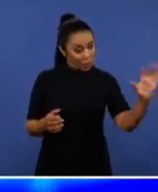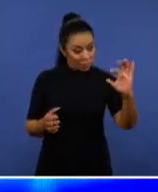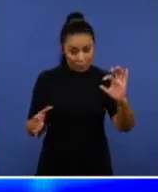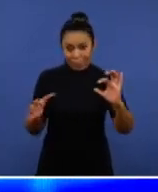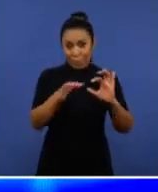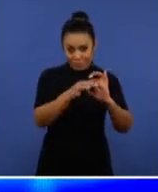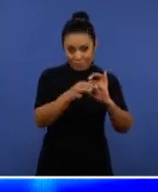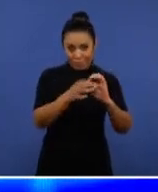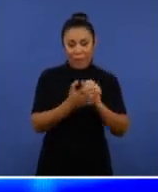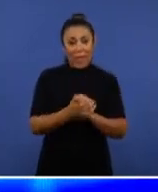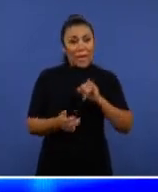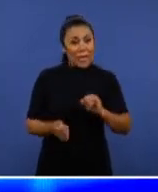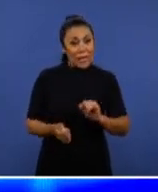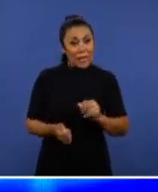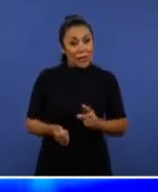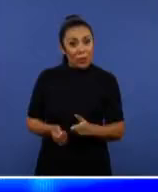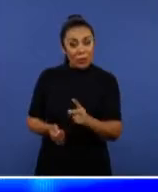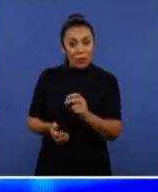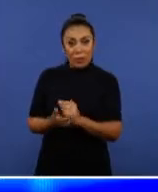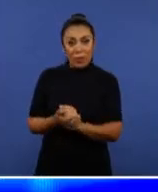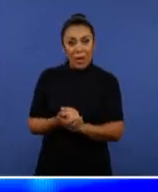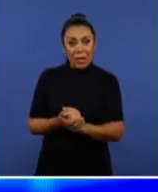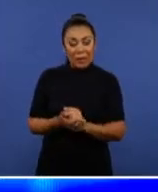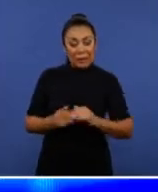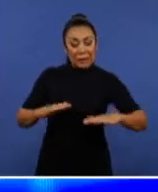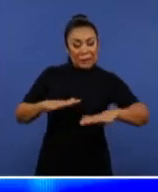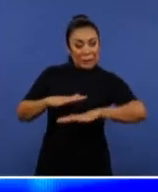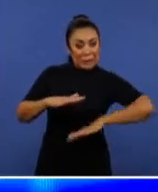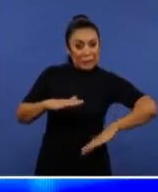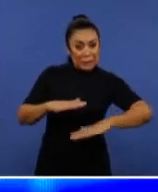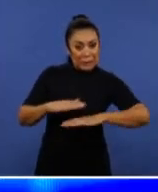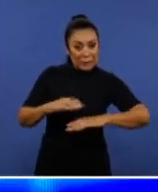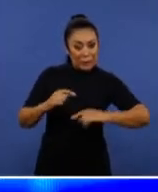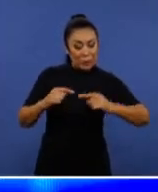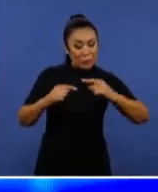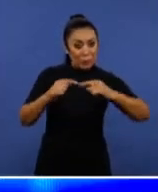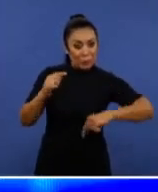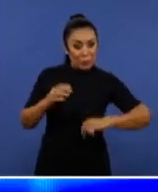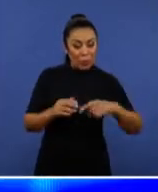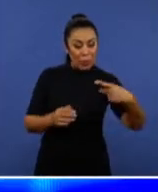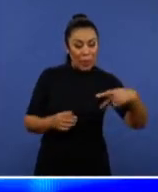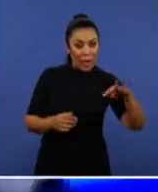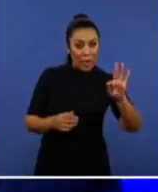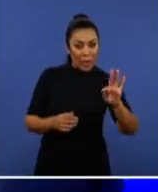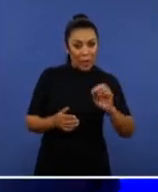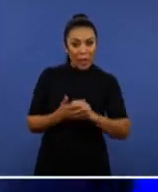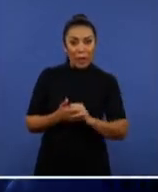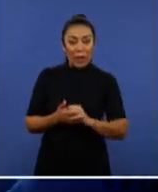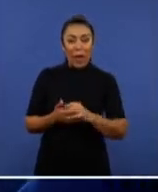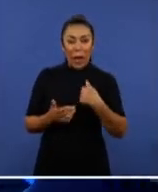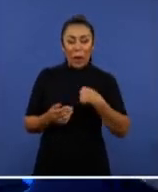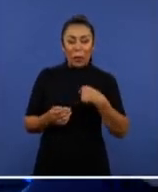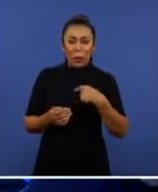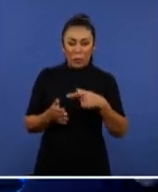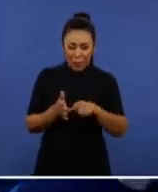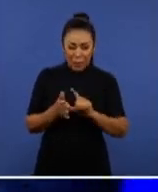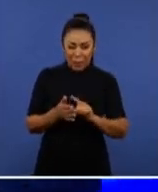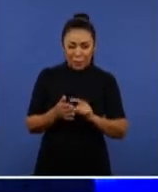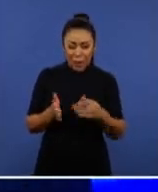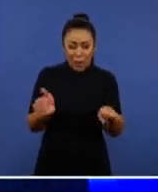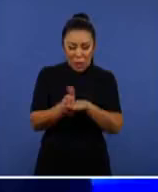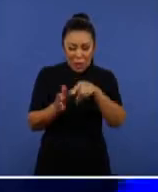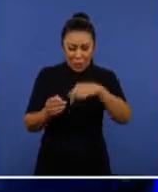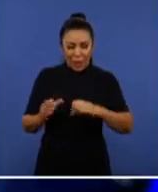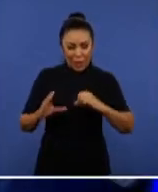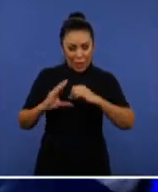Enquanto persistir esse nível de agressividade, sabe, de PT, ainda agora eu vim entrando aqui na Bandeirante, estava